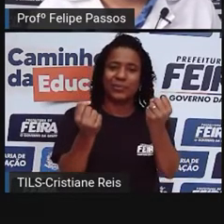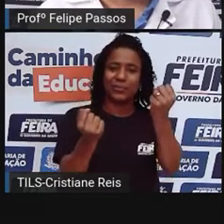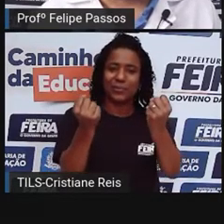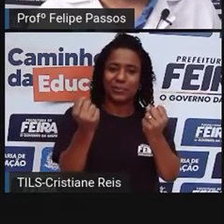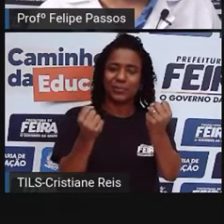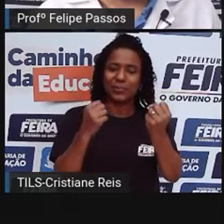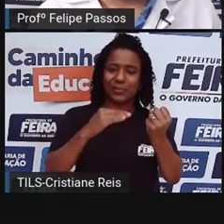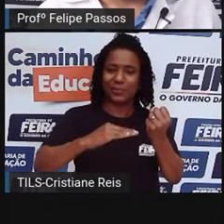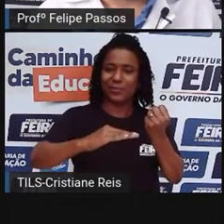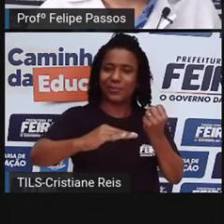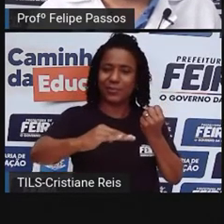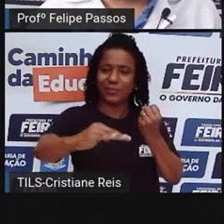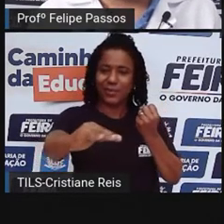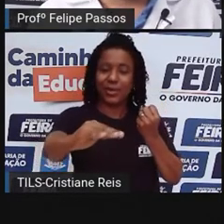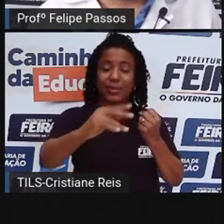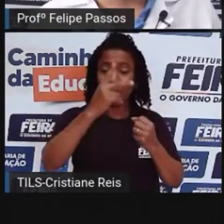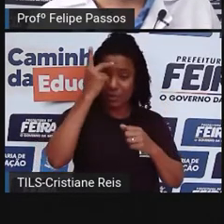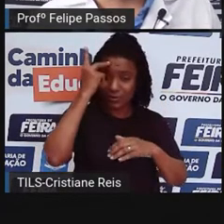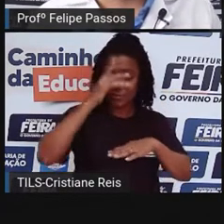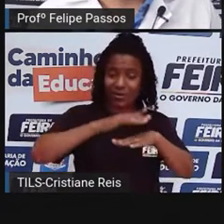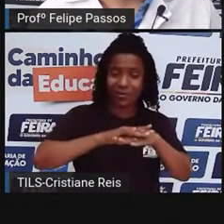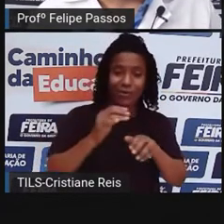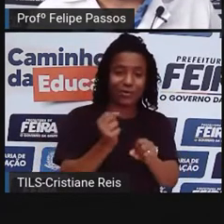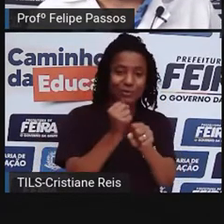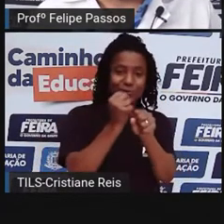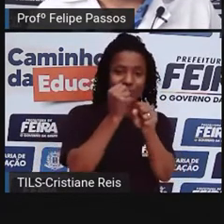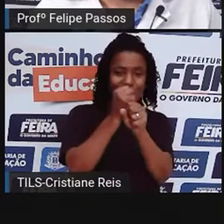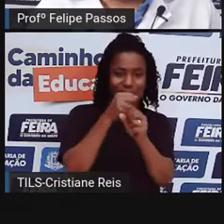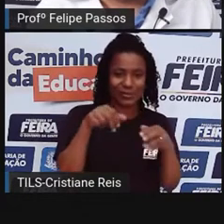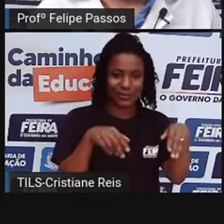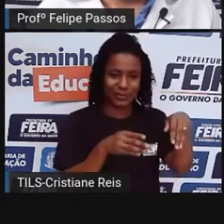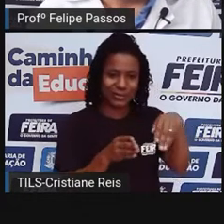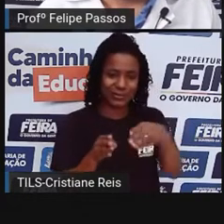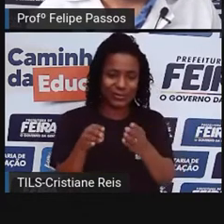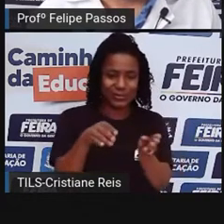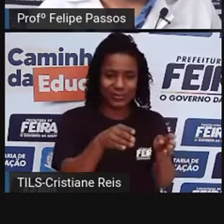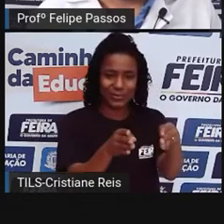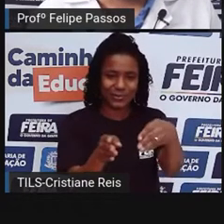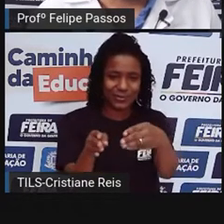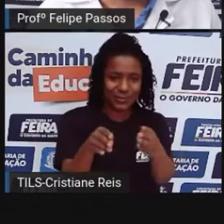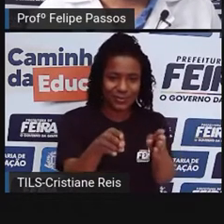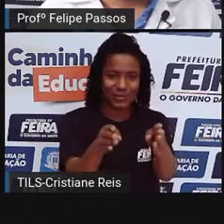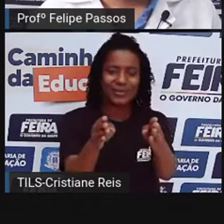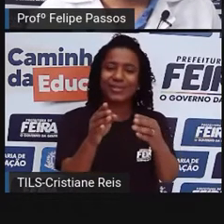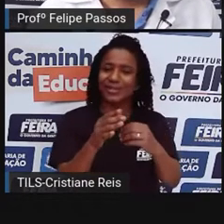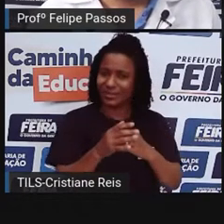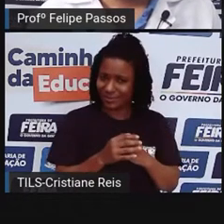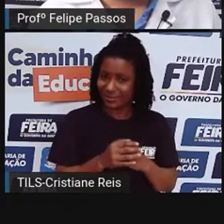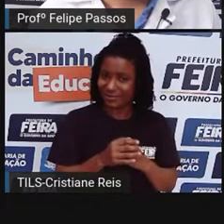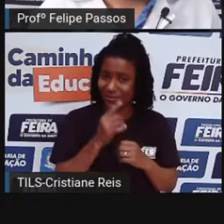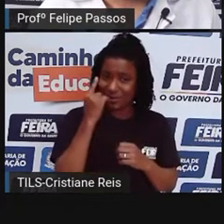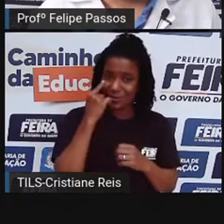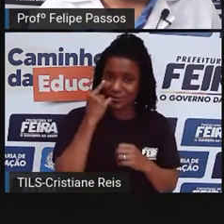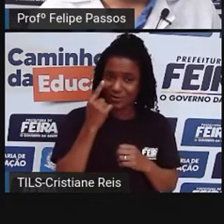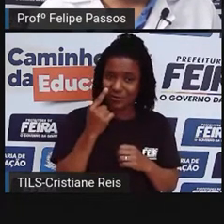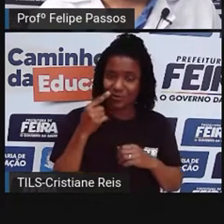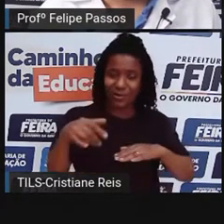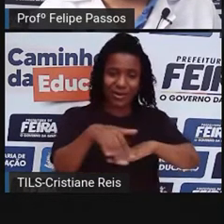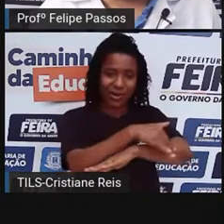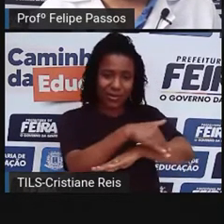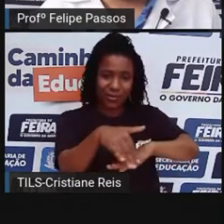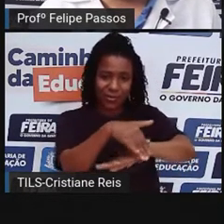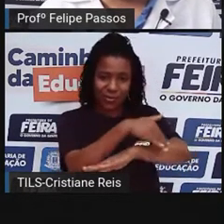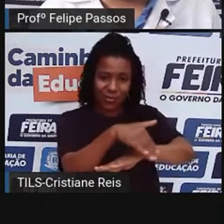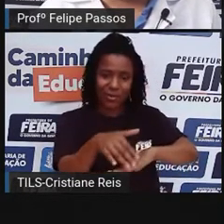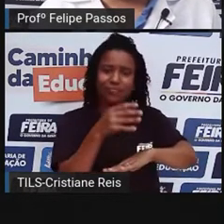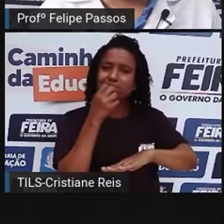as estradas. Você já parou para pensar numa estrada, numa rua, como uma ferramenta? Para para pensar. A